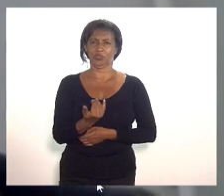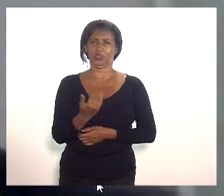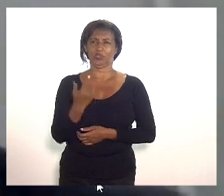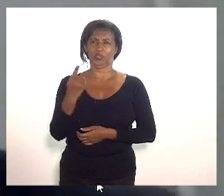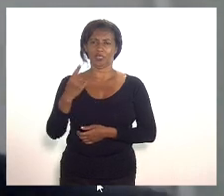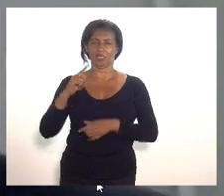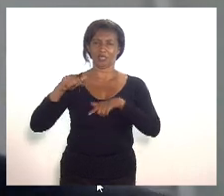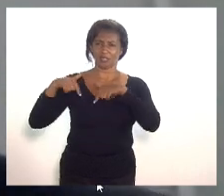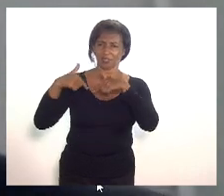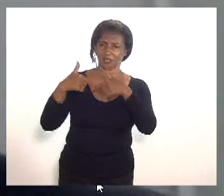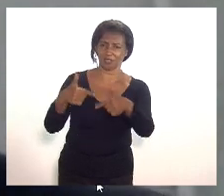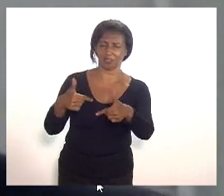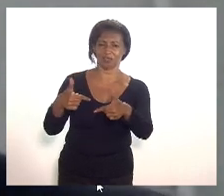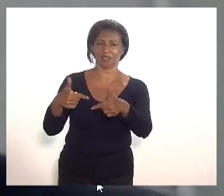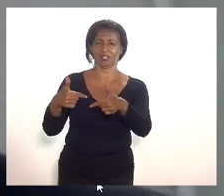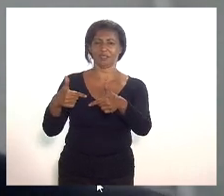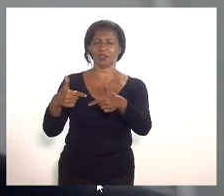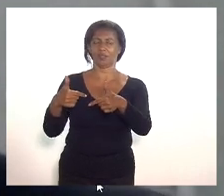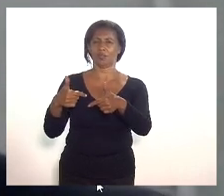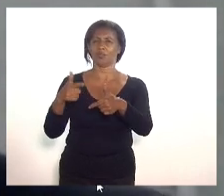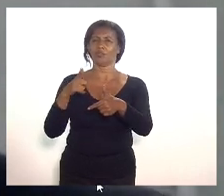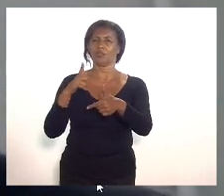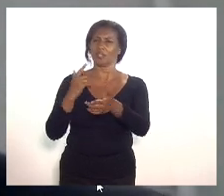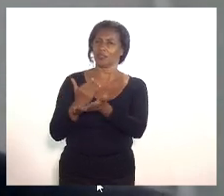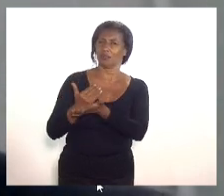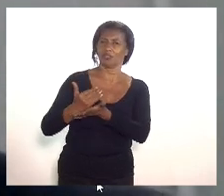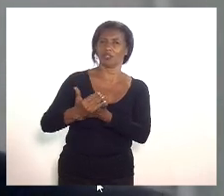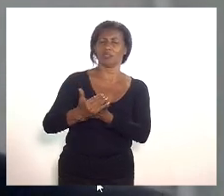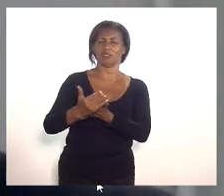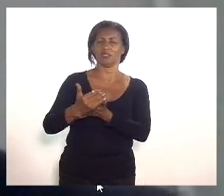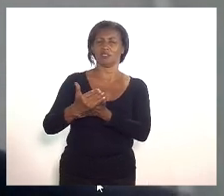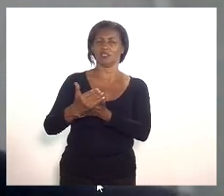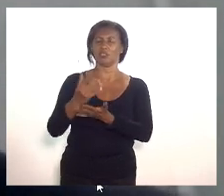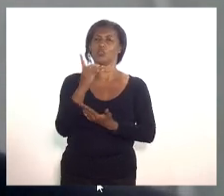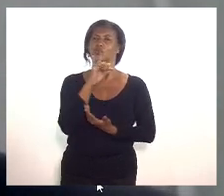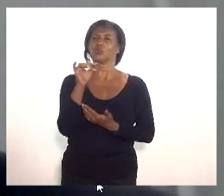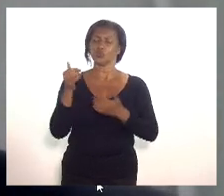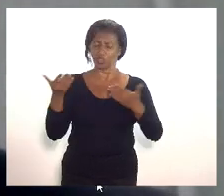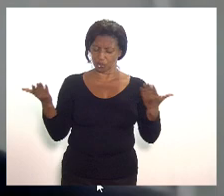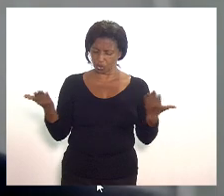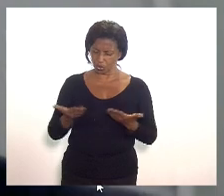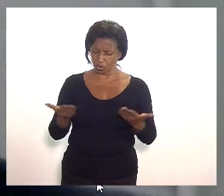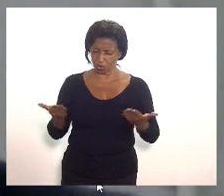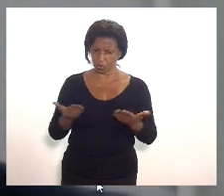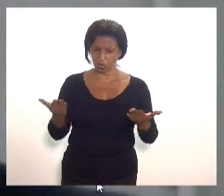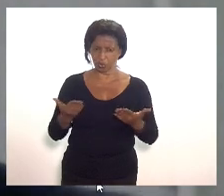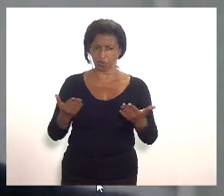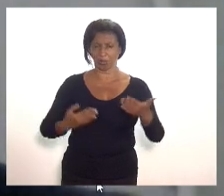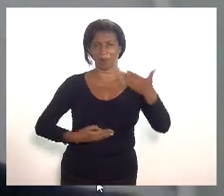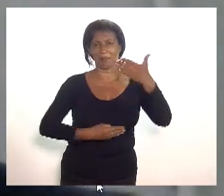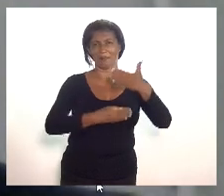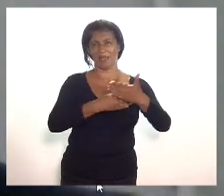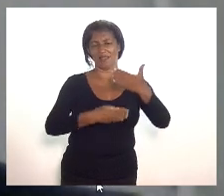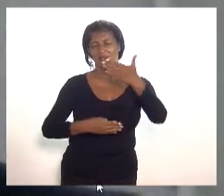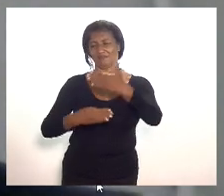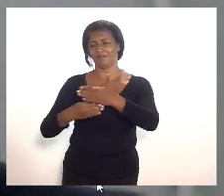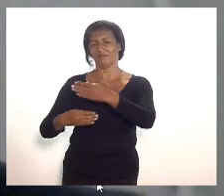de uma ação que deu-se início no dia de hoje que são as barreiras sanitárias